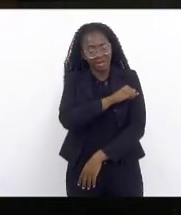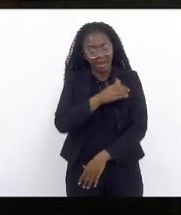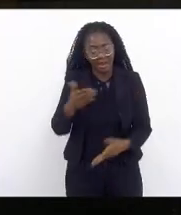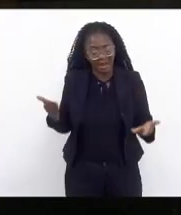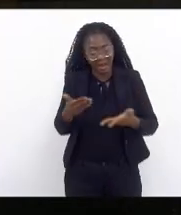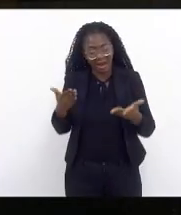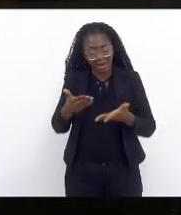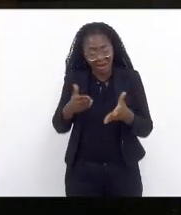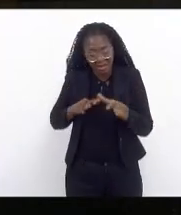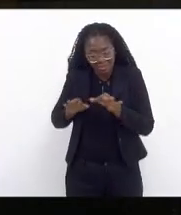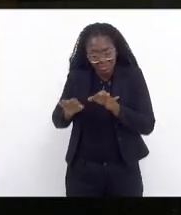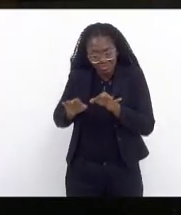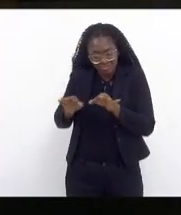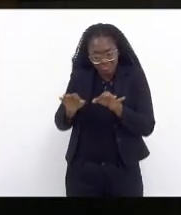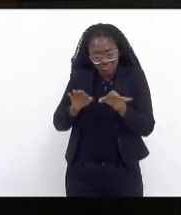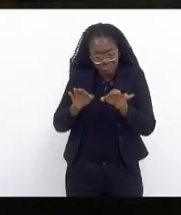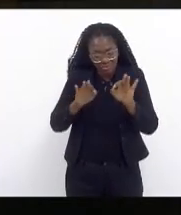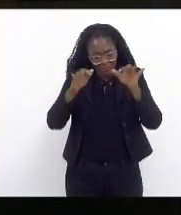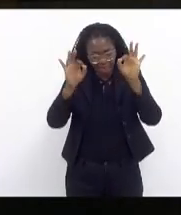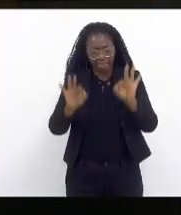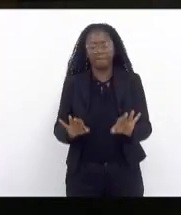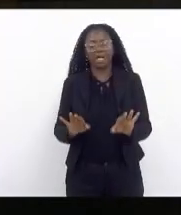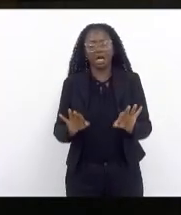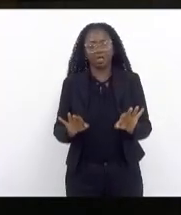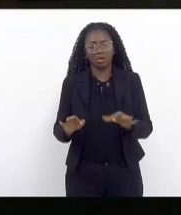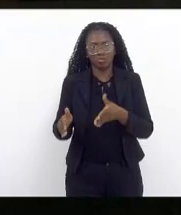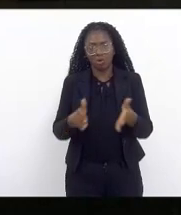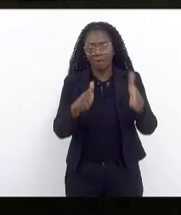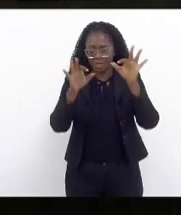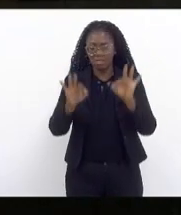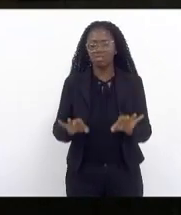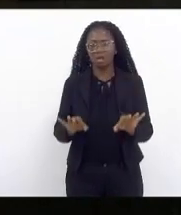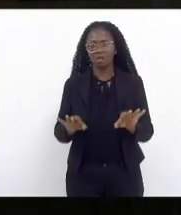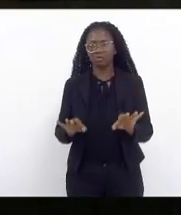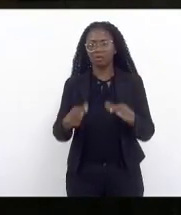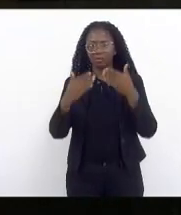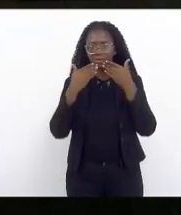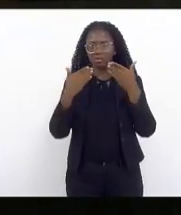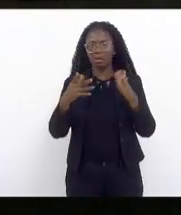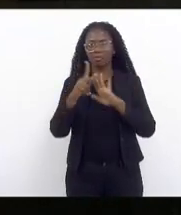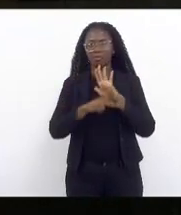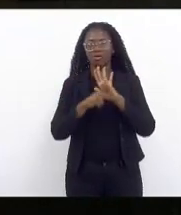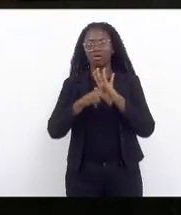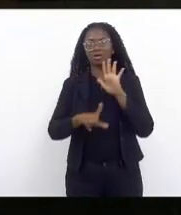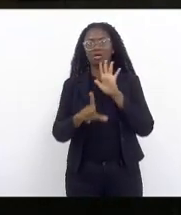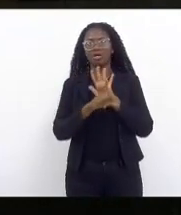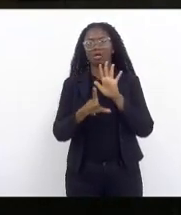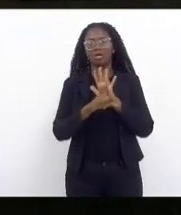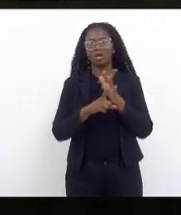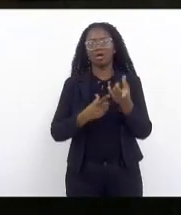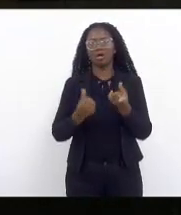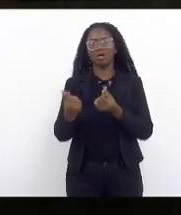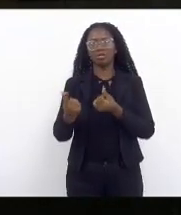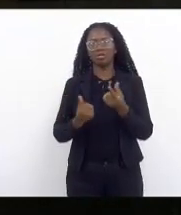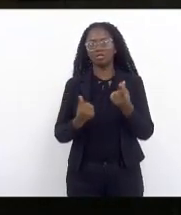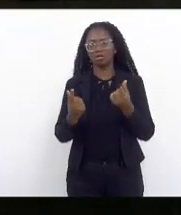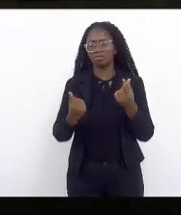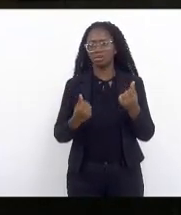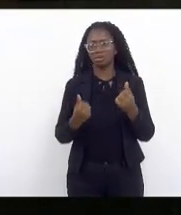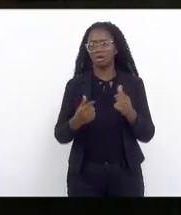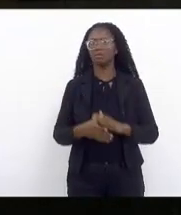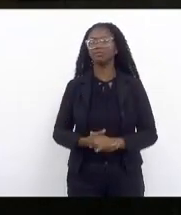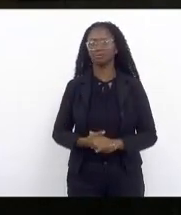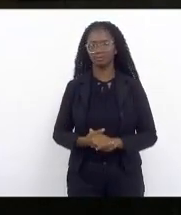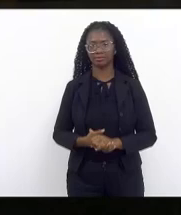certo é que nós apresentamos aqui mais do que um projeto de lei orçamentária ou não eu fiz